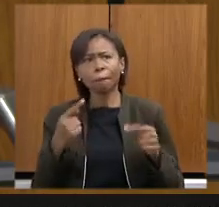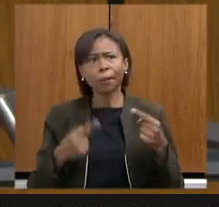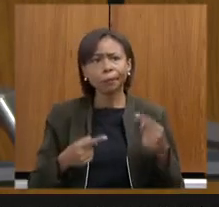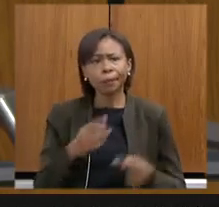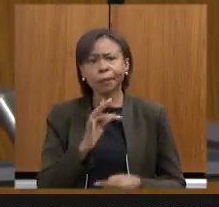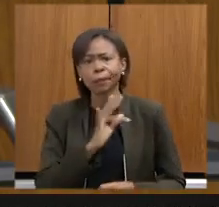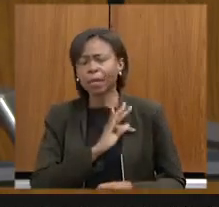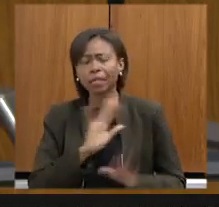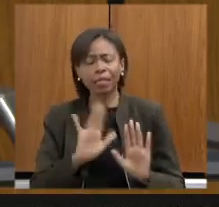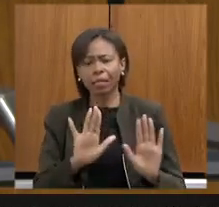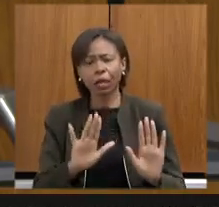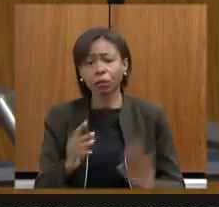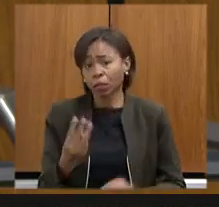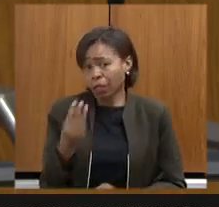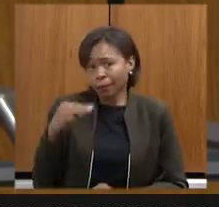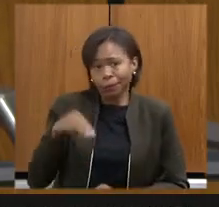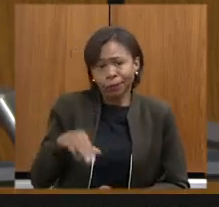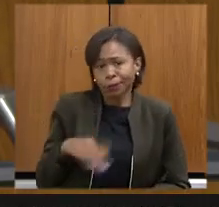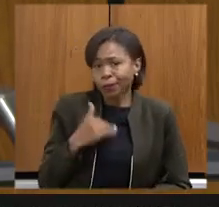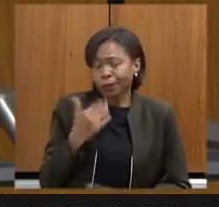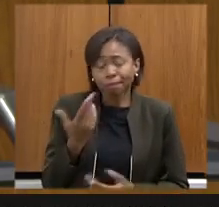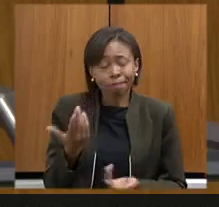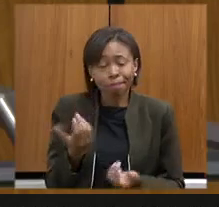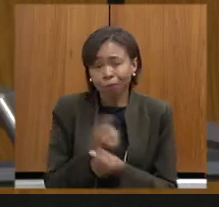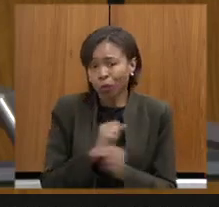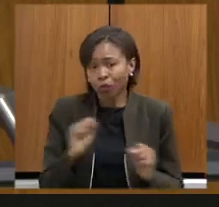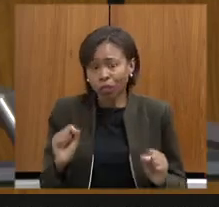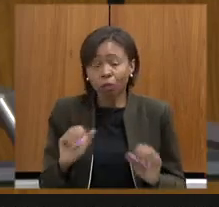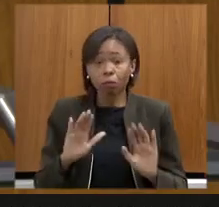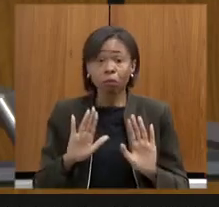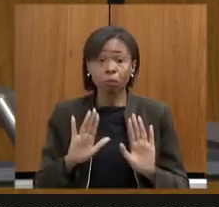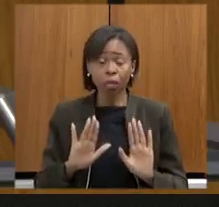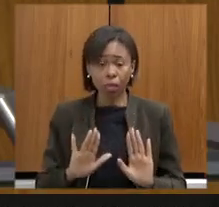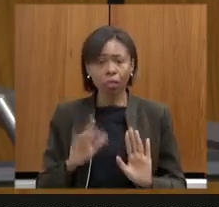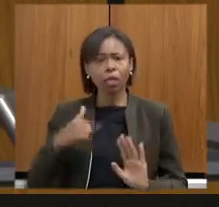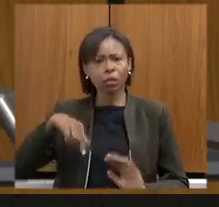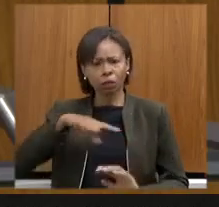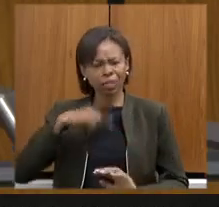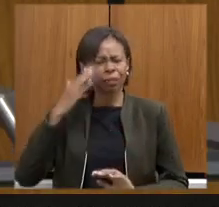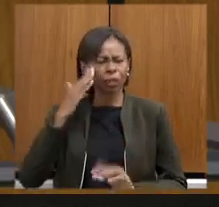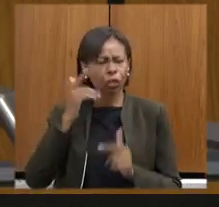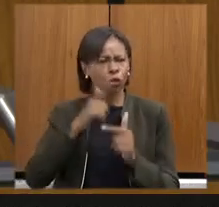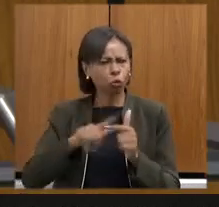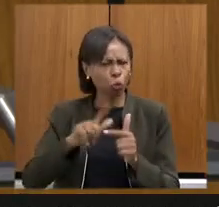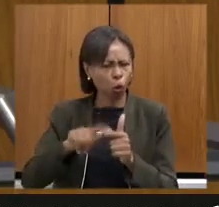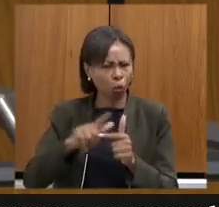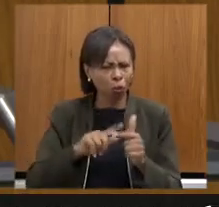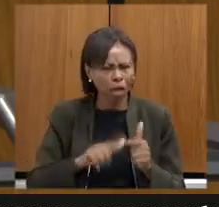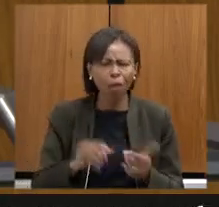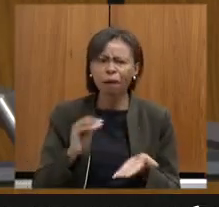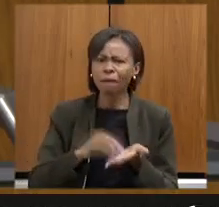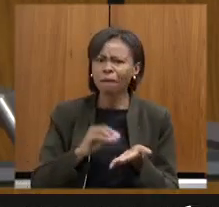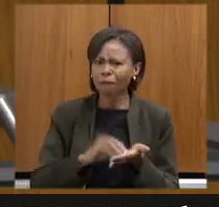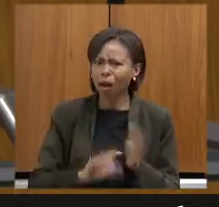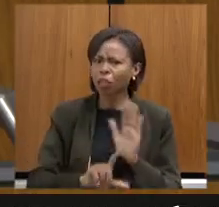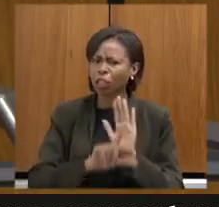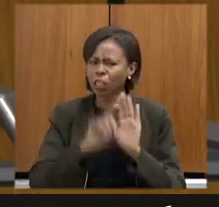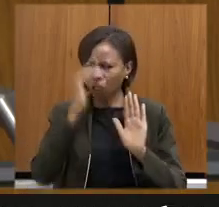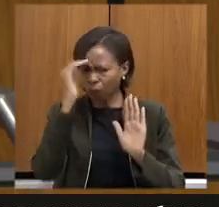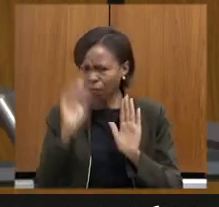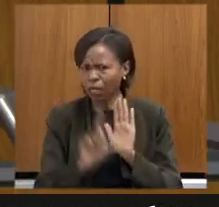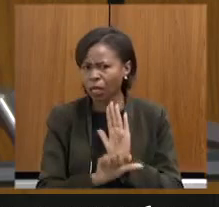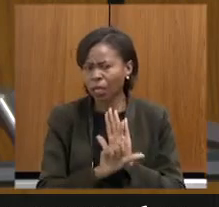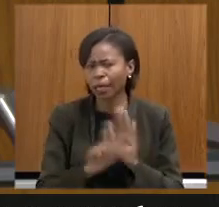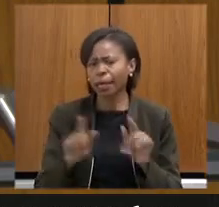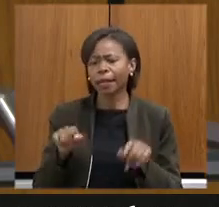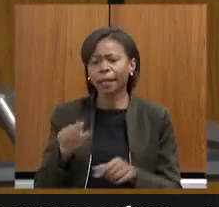fazê-lo mas todos nós temos conhecimento dos problemas das irregularidades comunidade quilombola que não teve consulta prévia e livre informada os